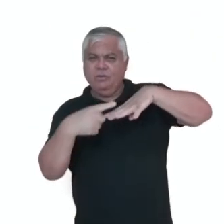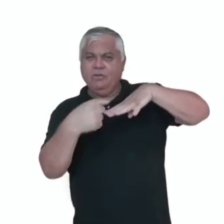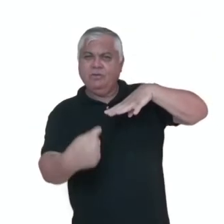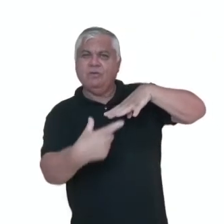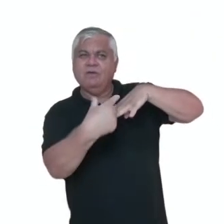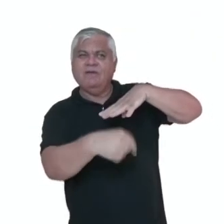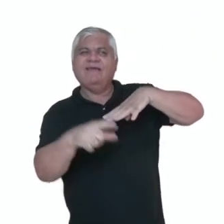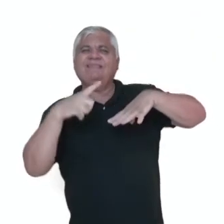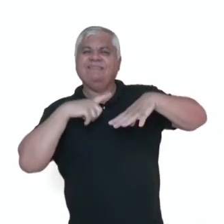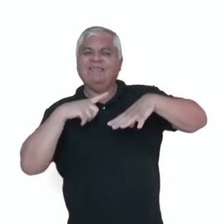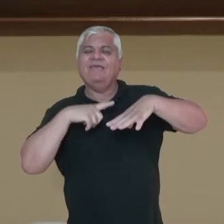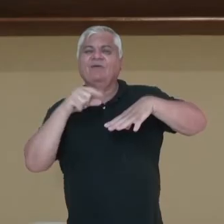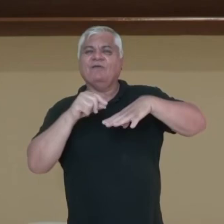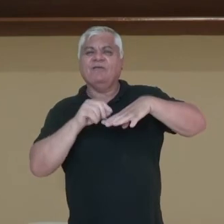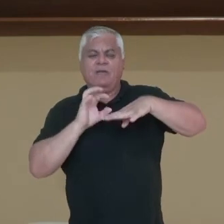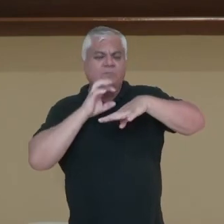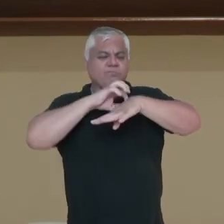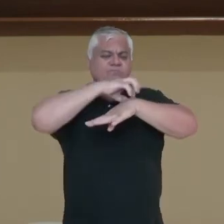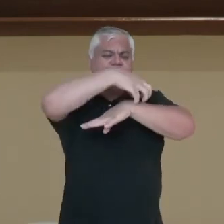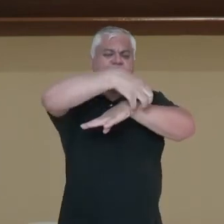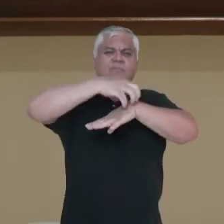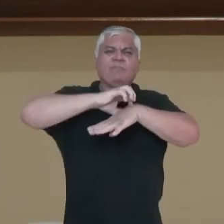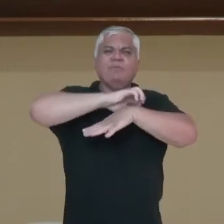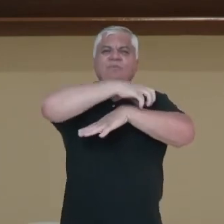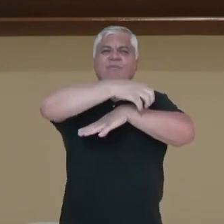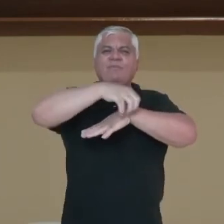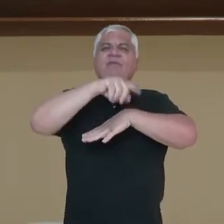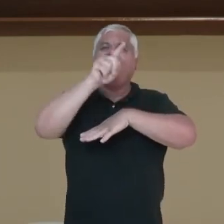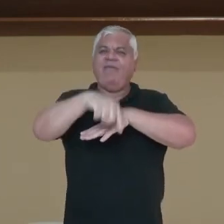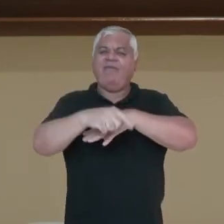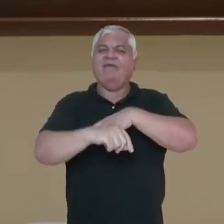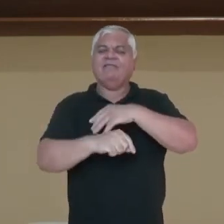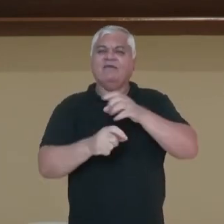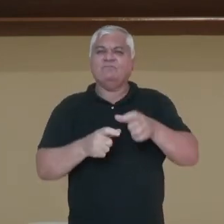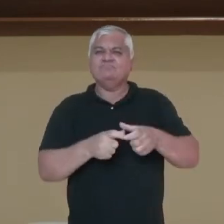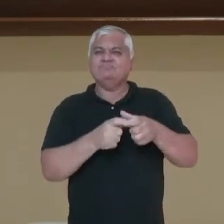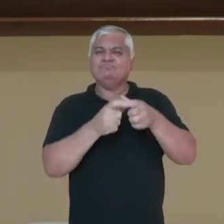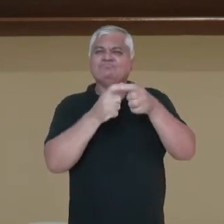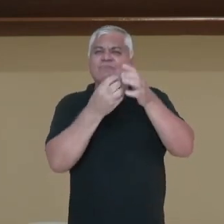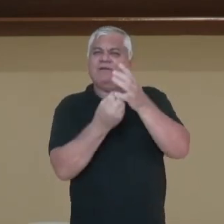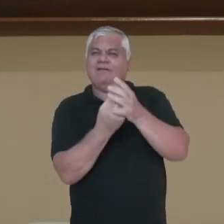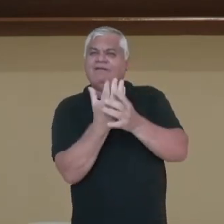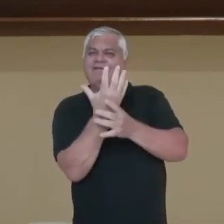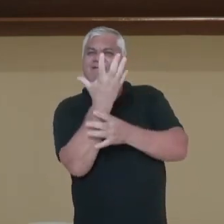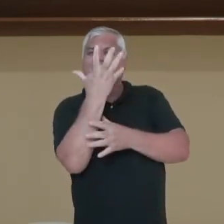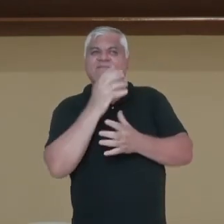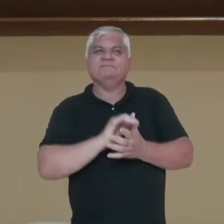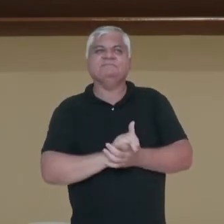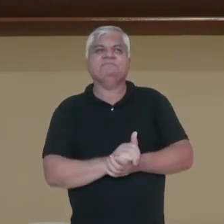é possível ver o rizoma, né, que é o caule dela crescendo ali na superfície, ok?